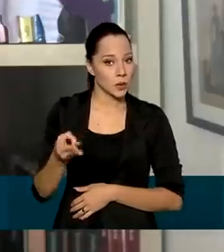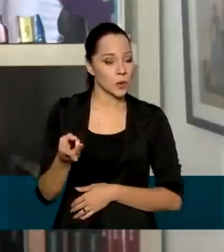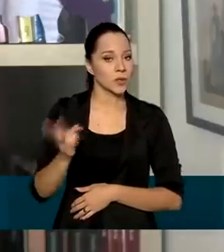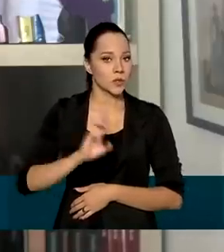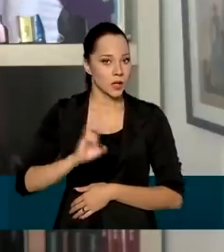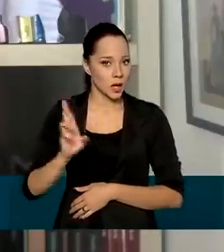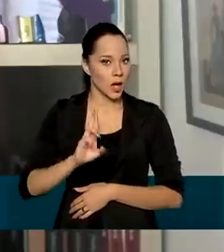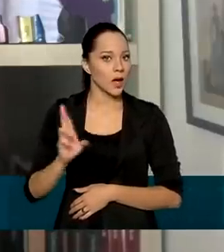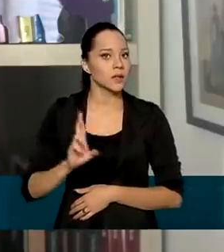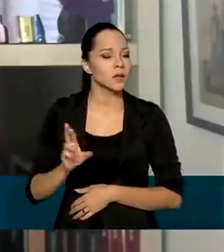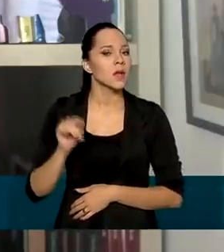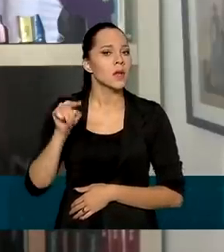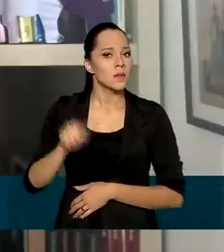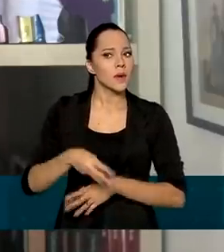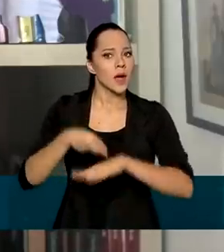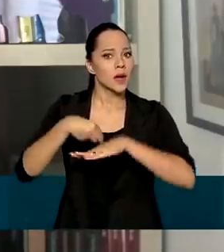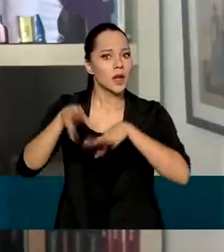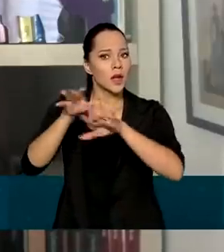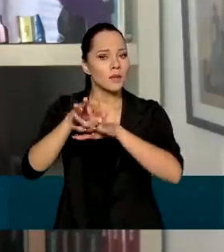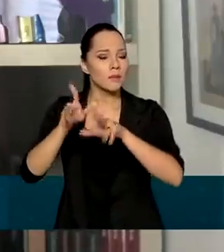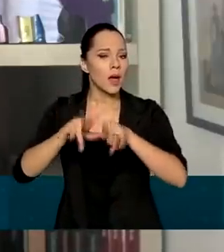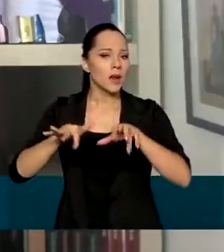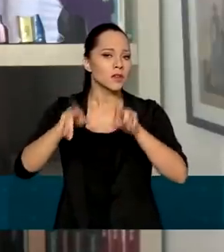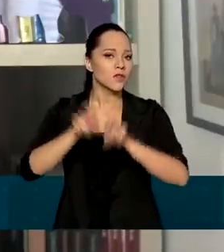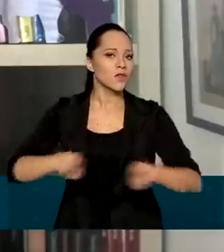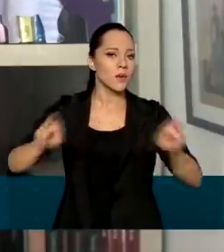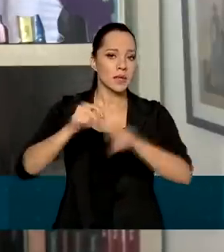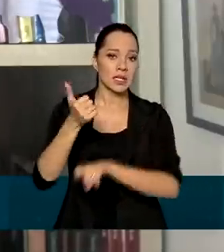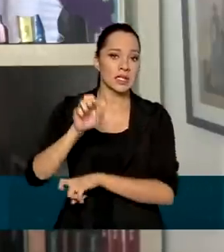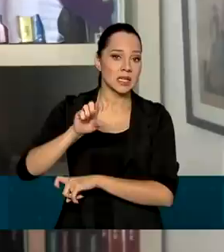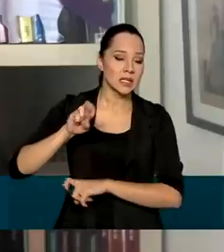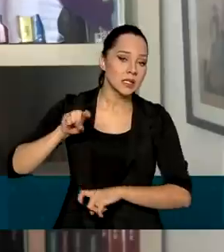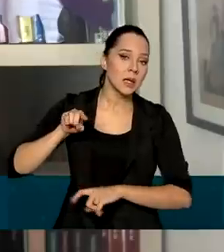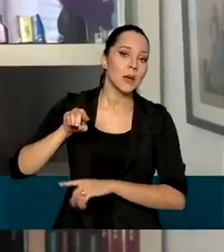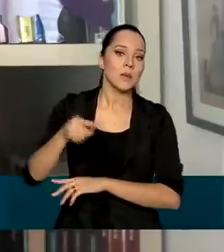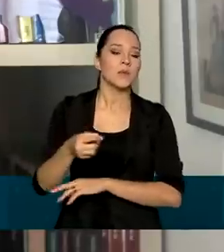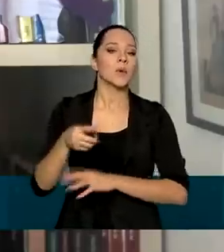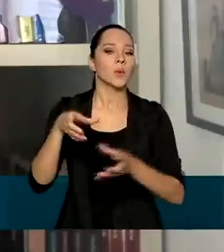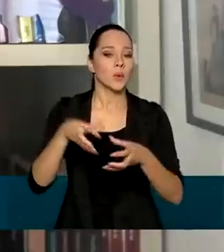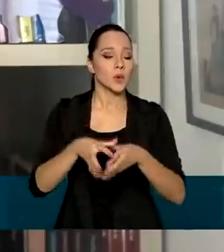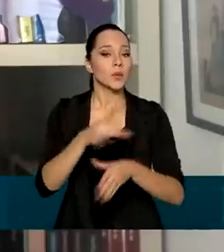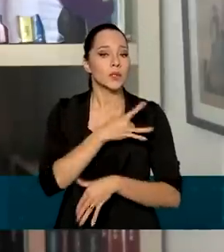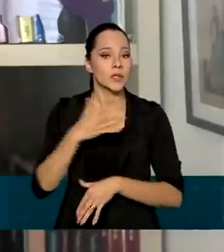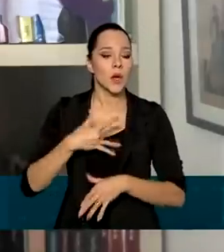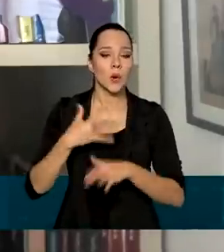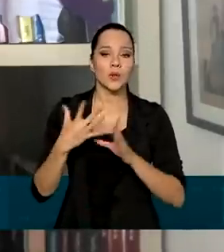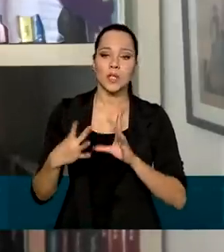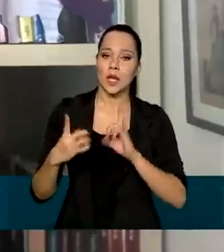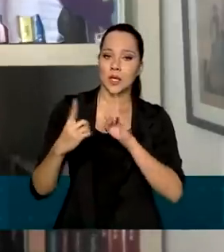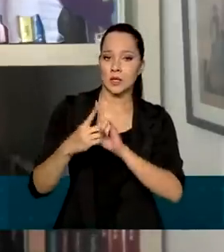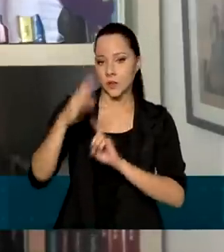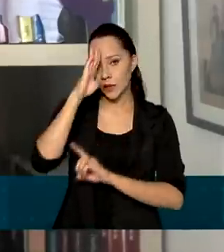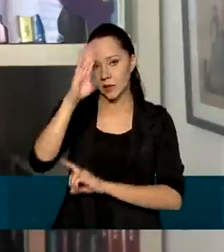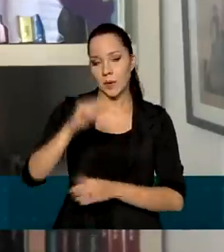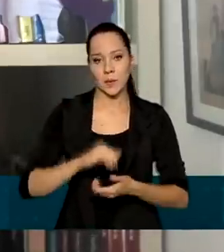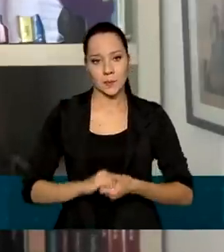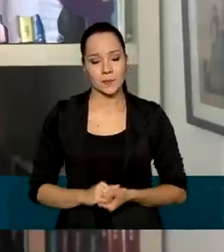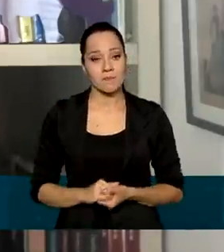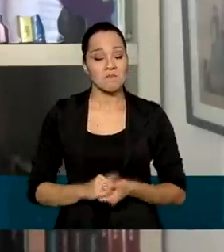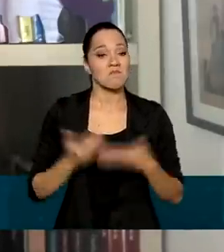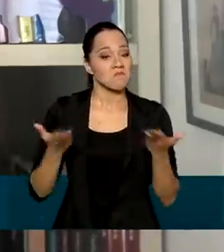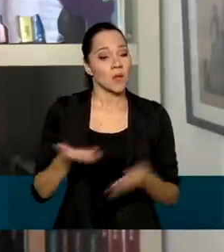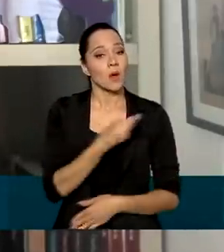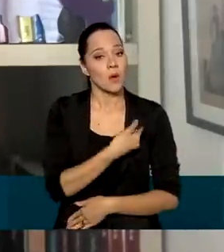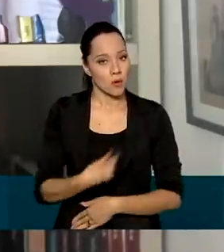para a informatização das 15 mil equipes de saúde da atenção primária. Recentemente,